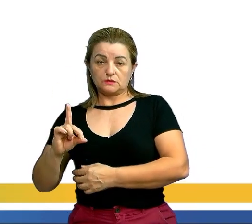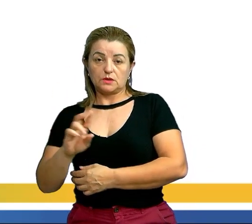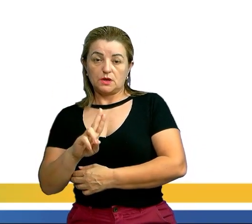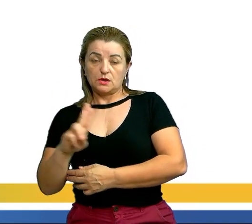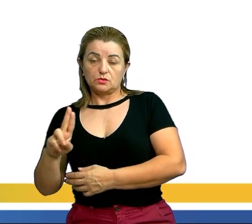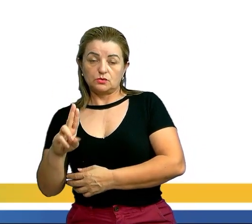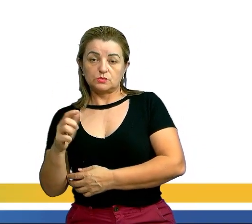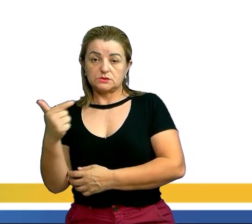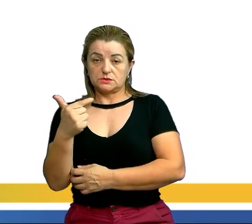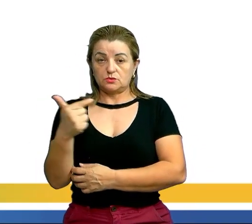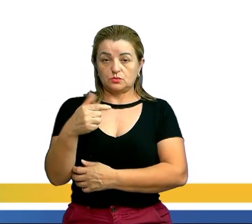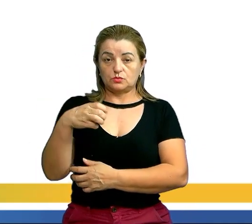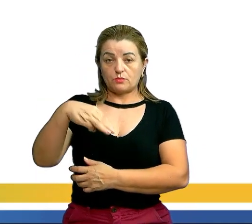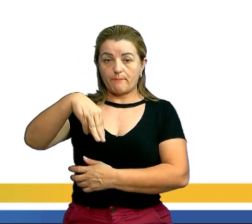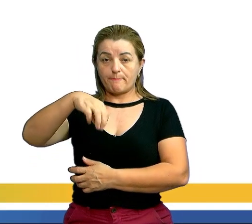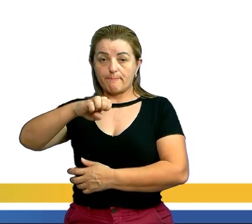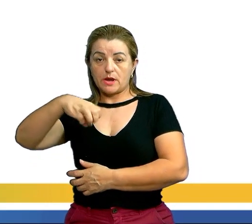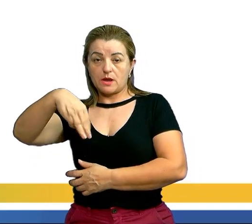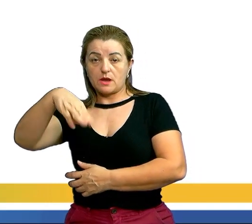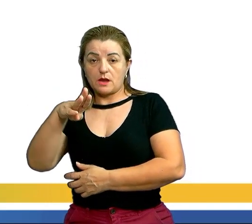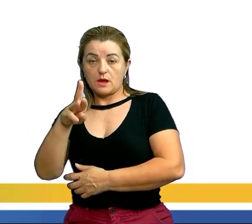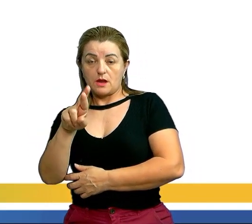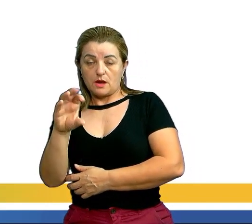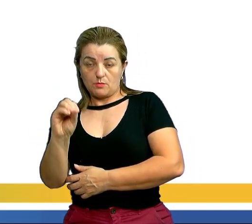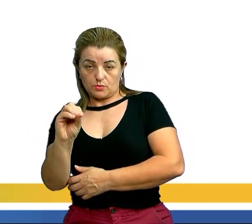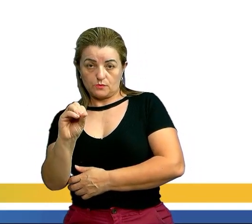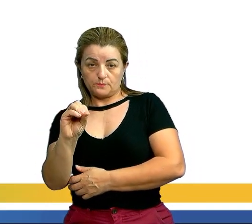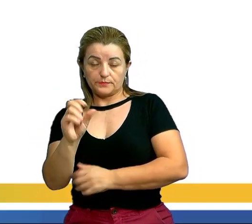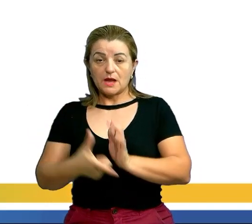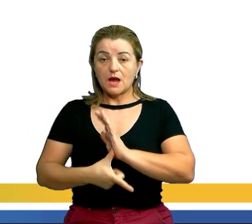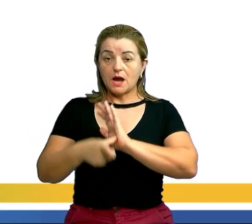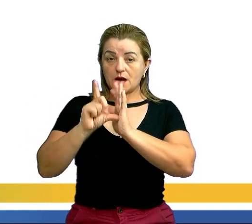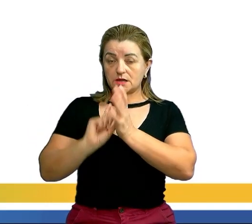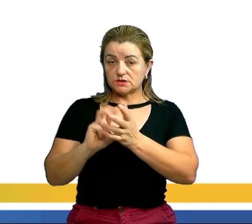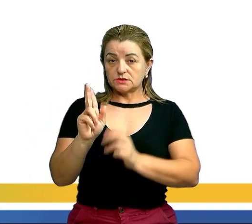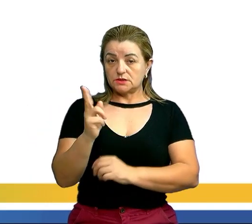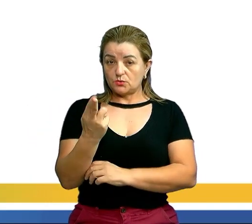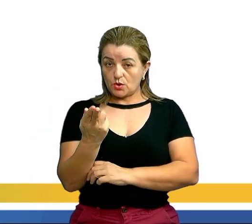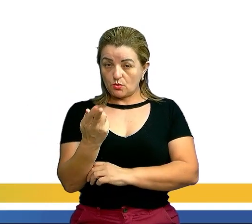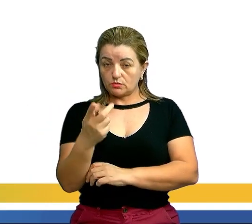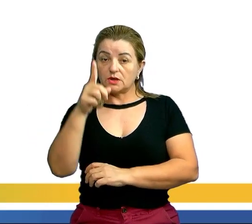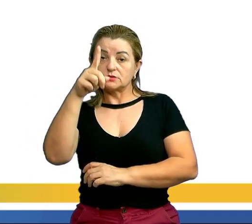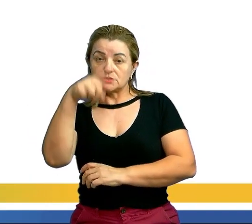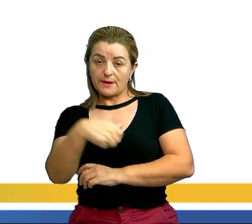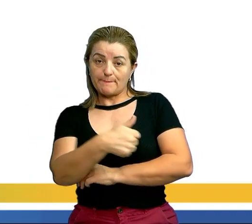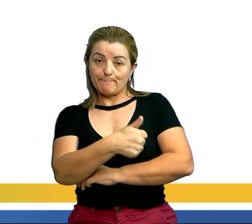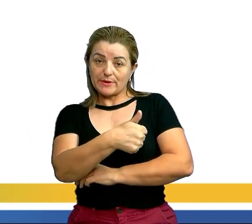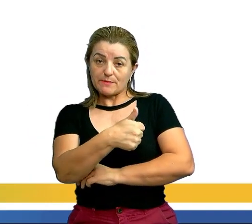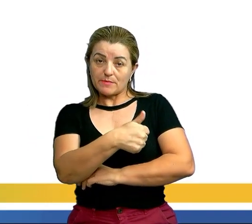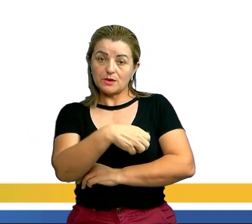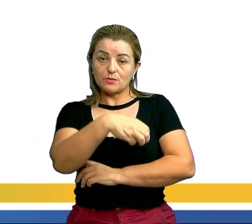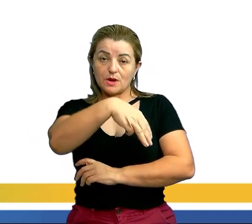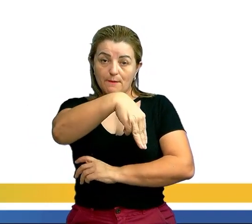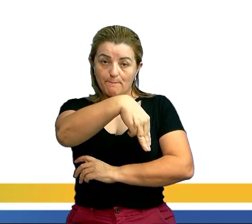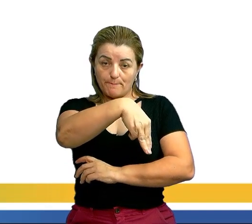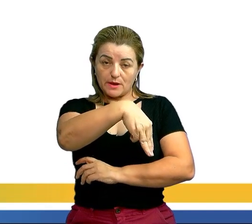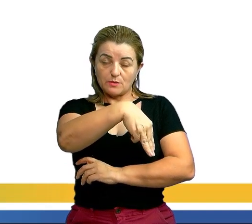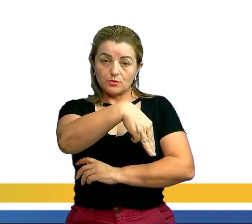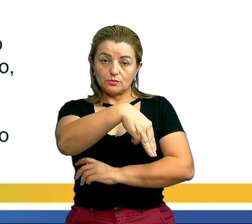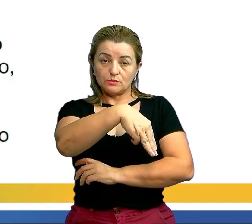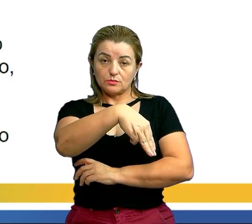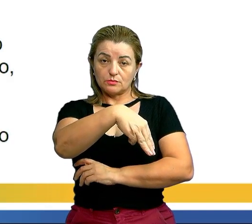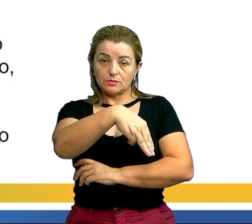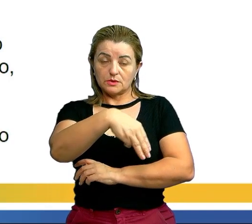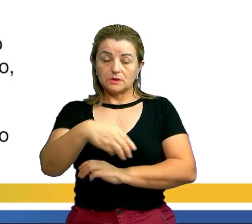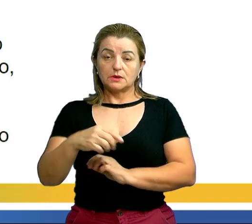aqui uma equação, antes da igualdade é primeiro membro e depois da igualdade é segundo membro. Ok?